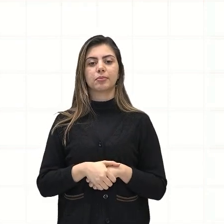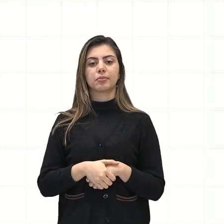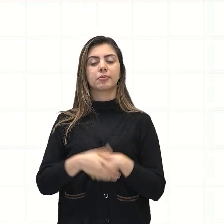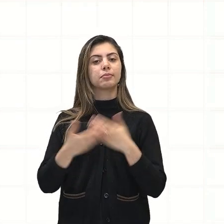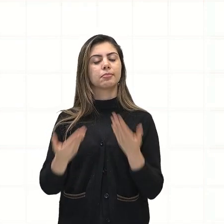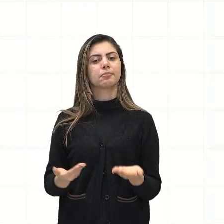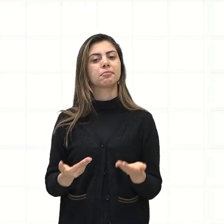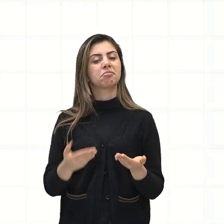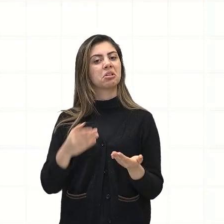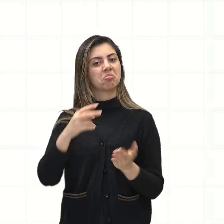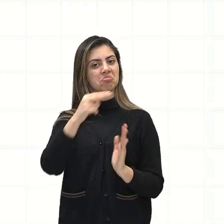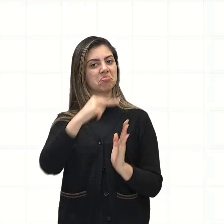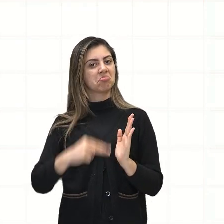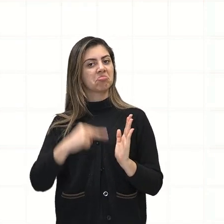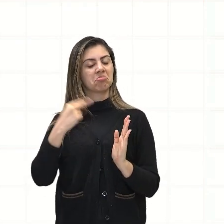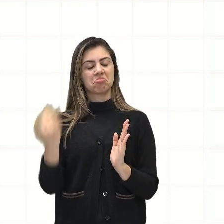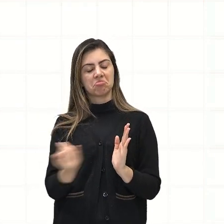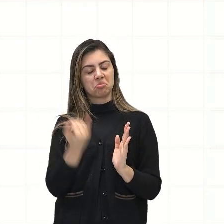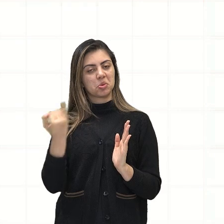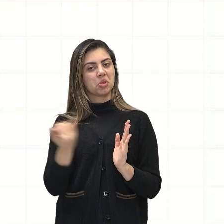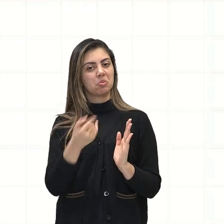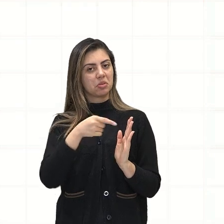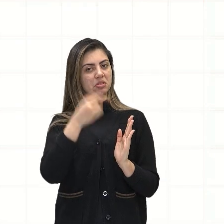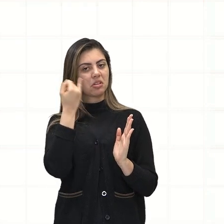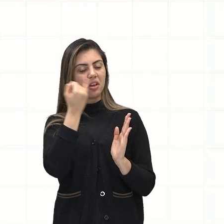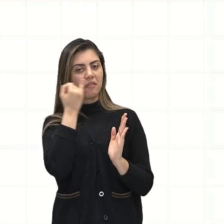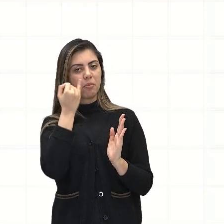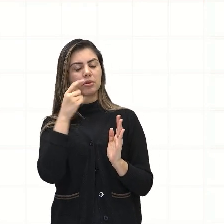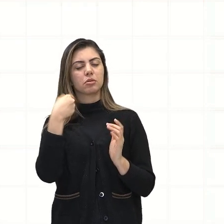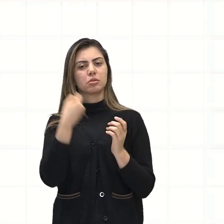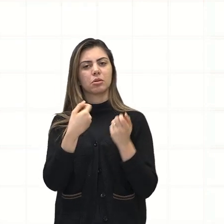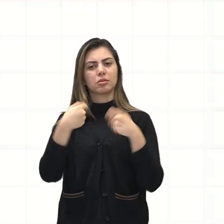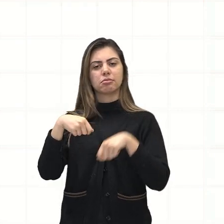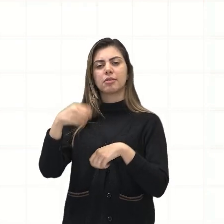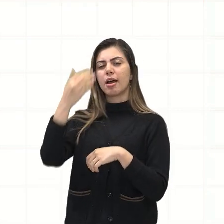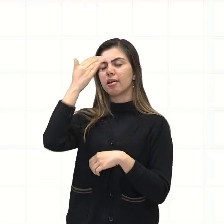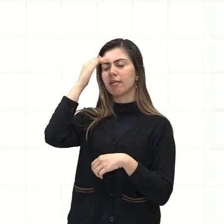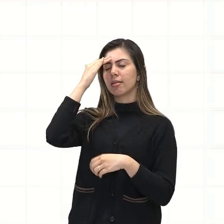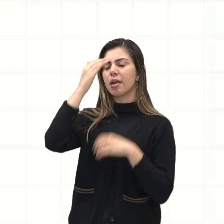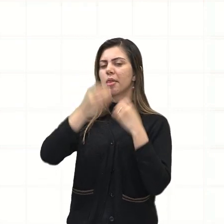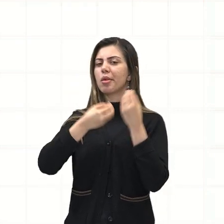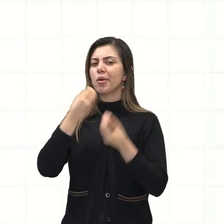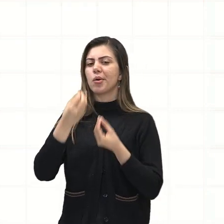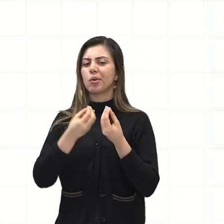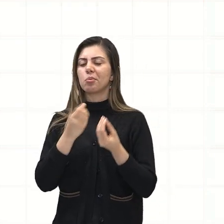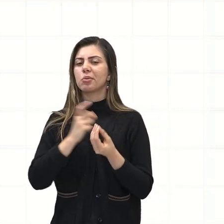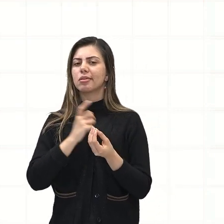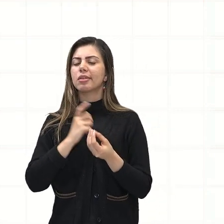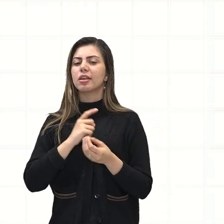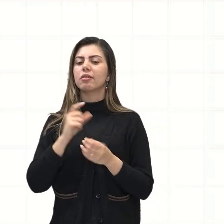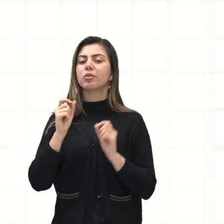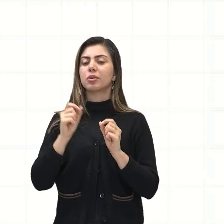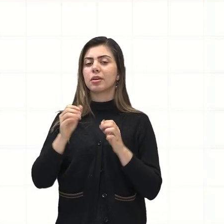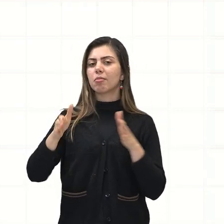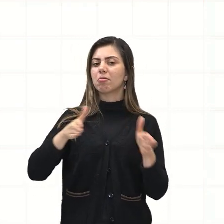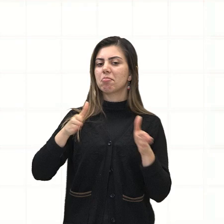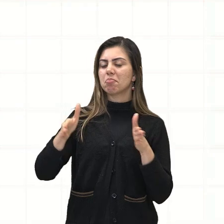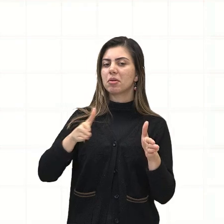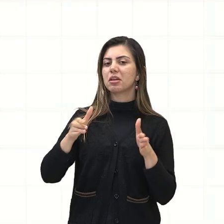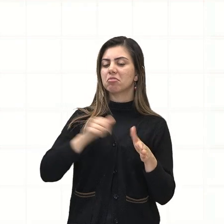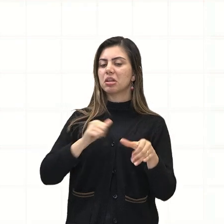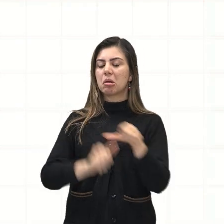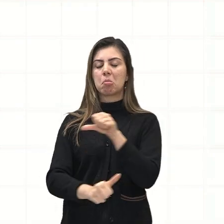texto importante para que a gente possa compreender esse período de